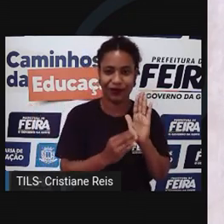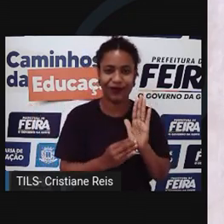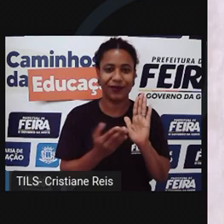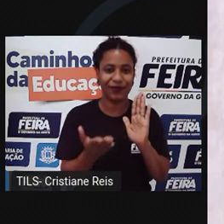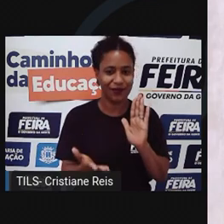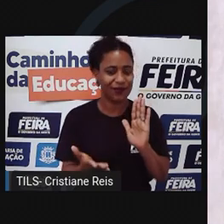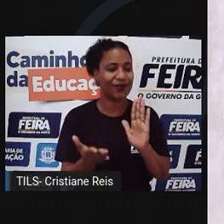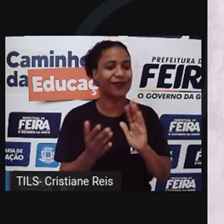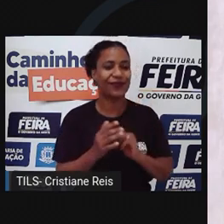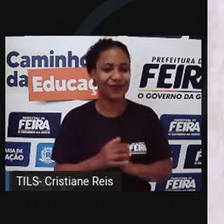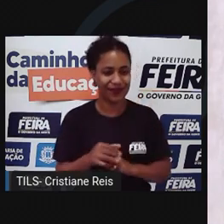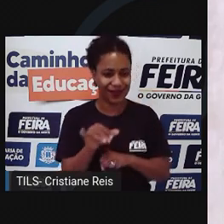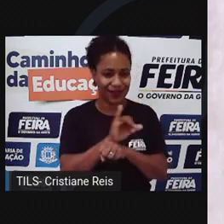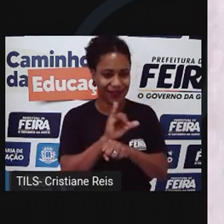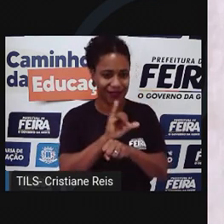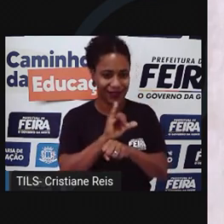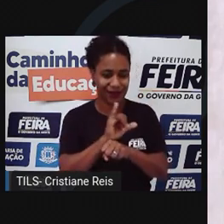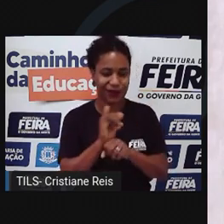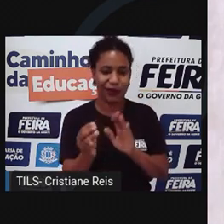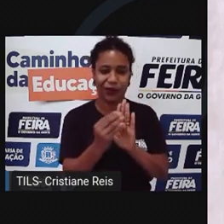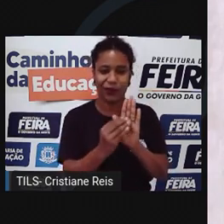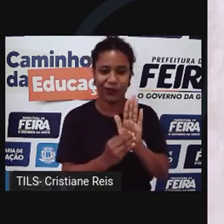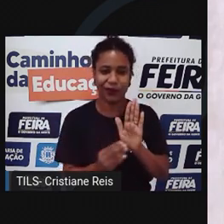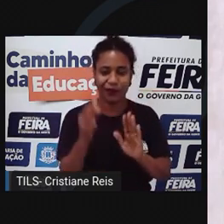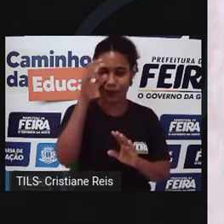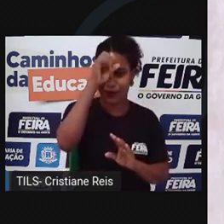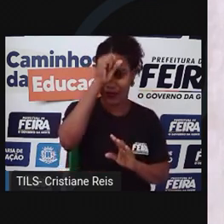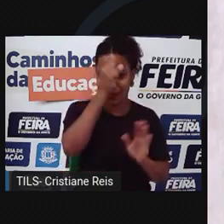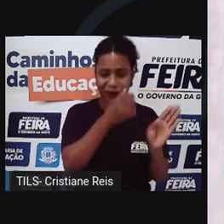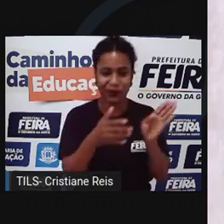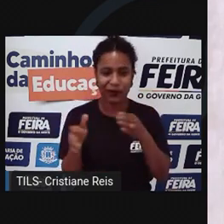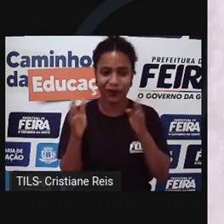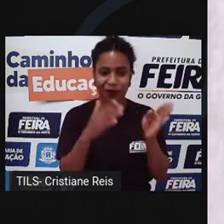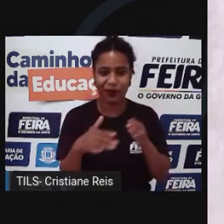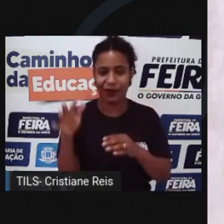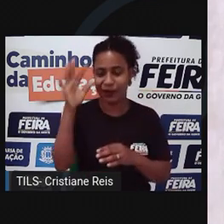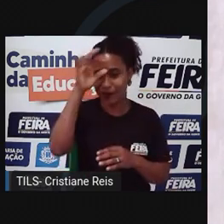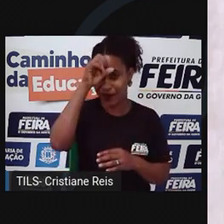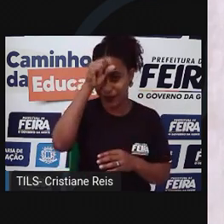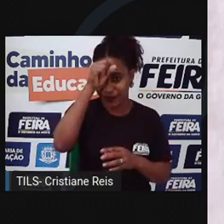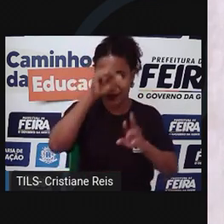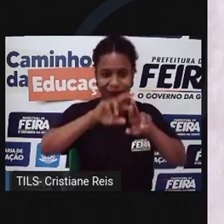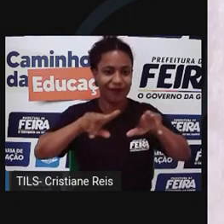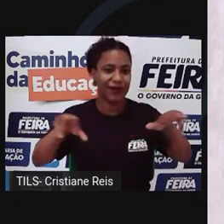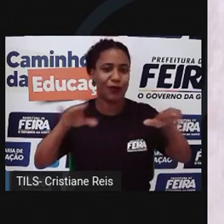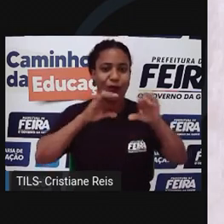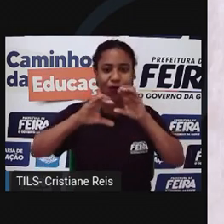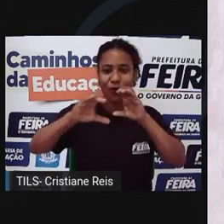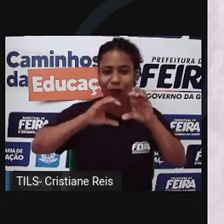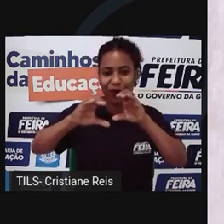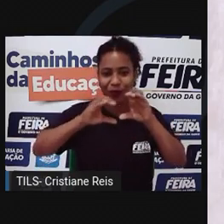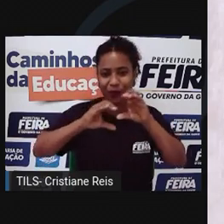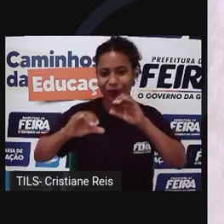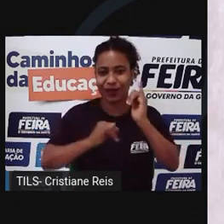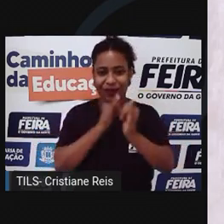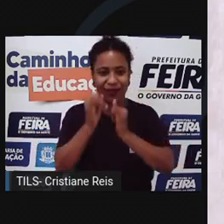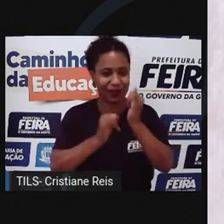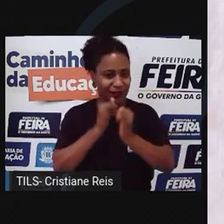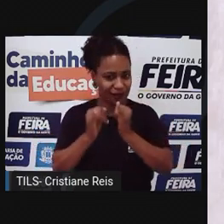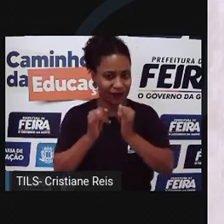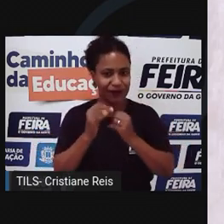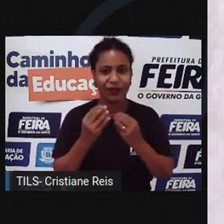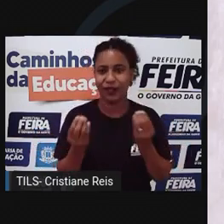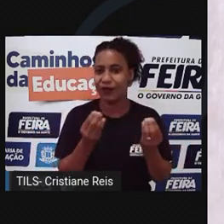vida você obtém novos conhecimentos. A internet possui o mais abrangente sistema de comunicação global, onde